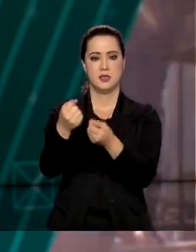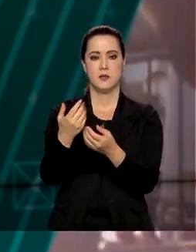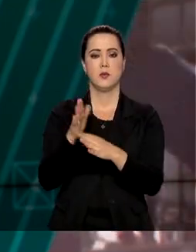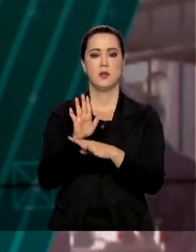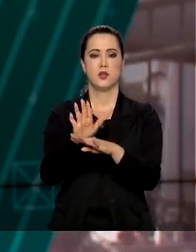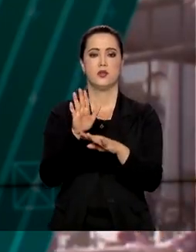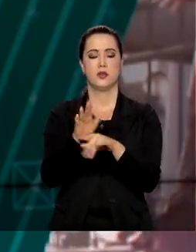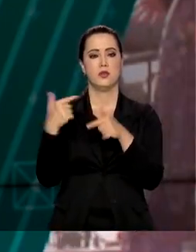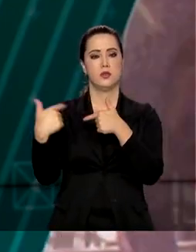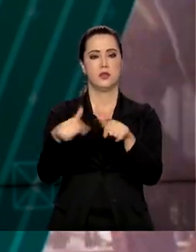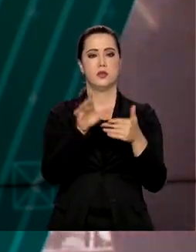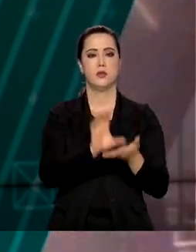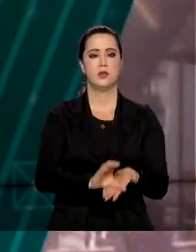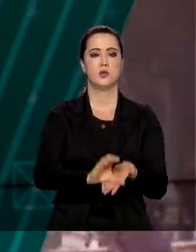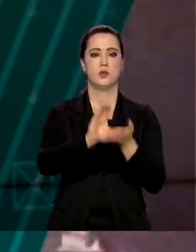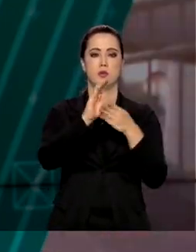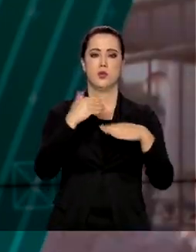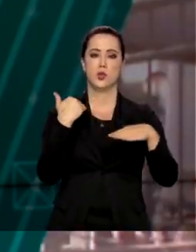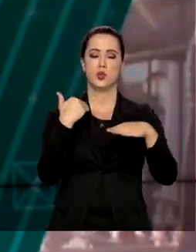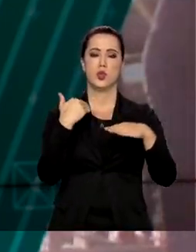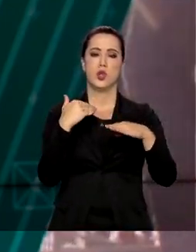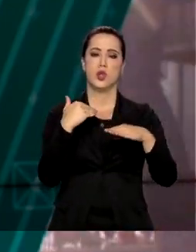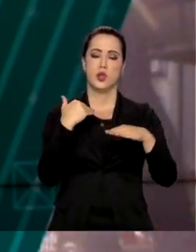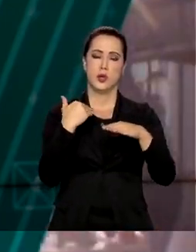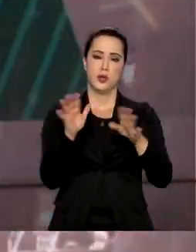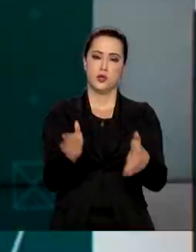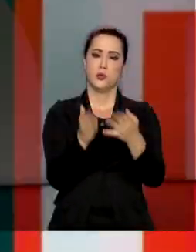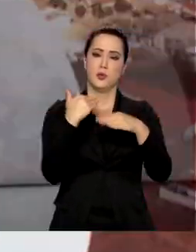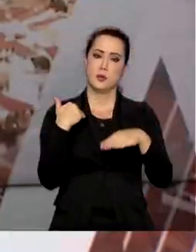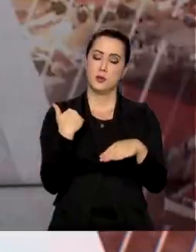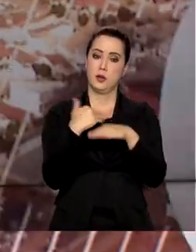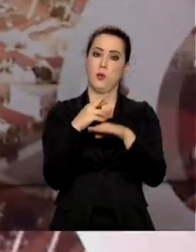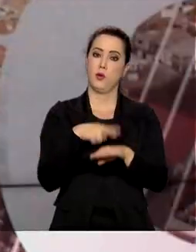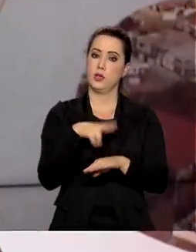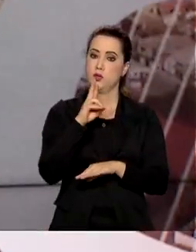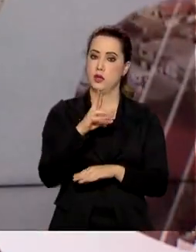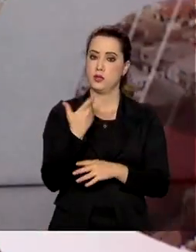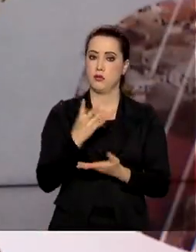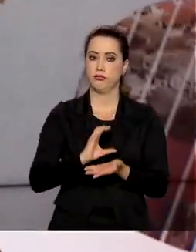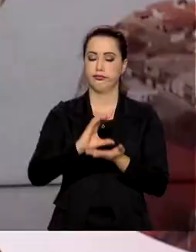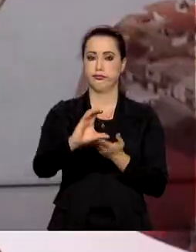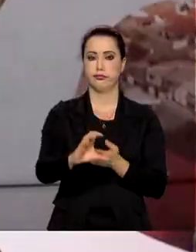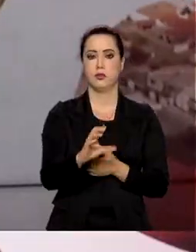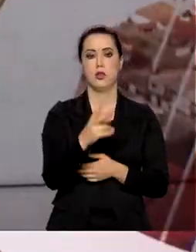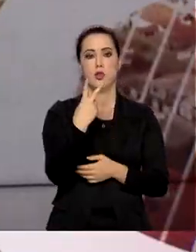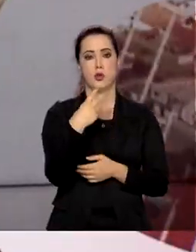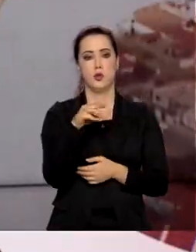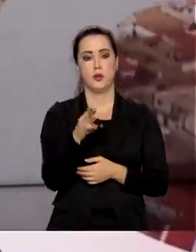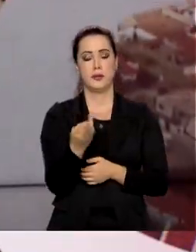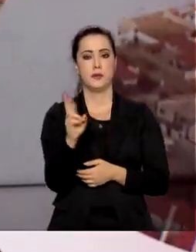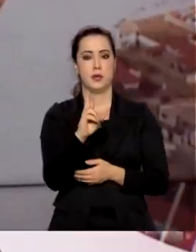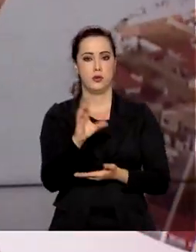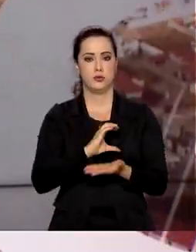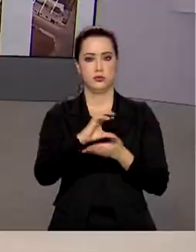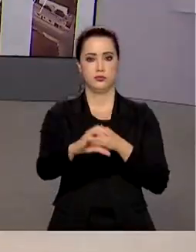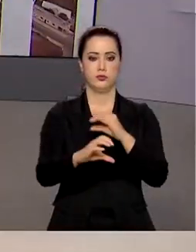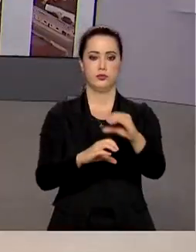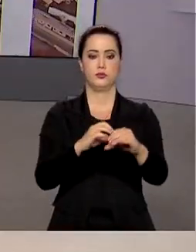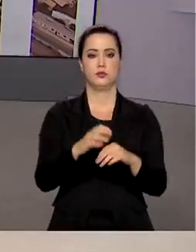reforçar o trabalho dos Conselhos de Promoção da Igualdade Racial. O investimento foi de cerca de 2 milhões de reais.